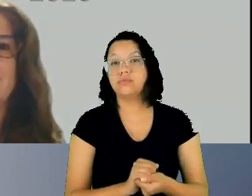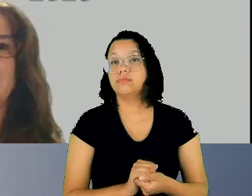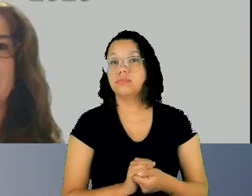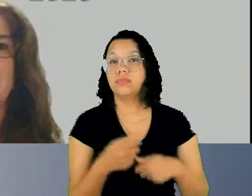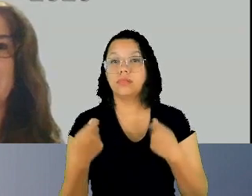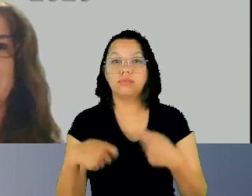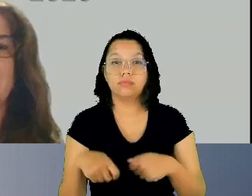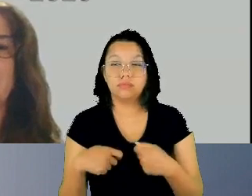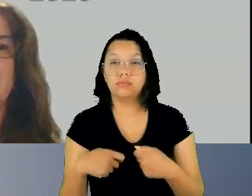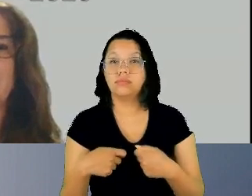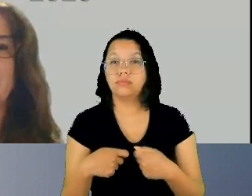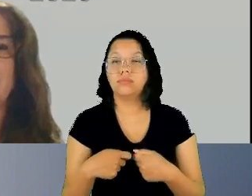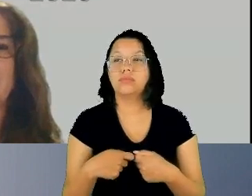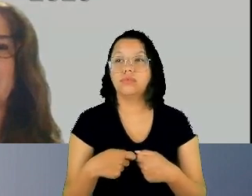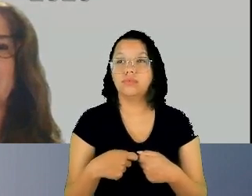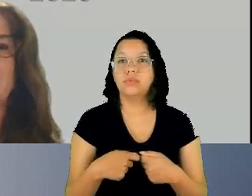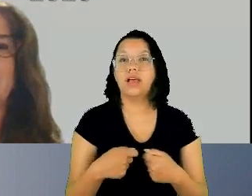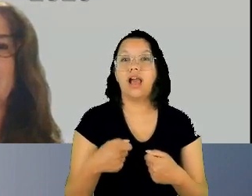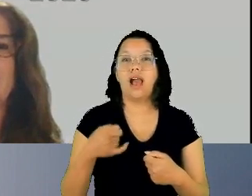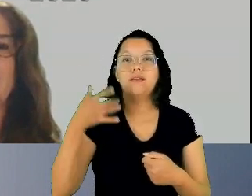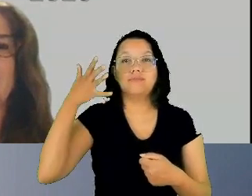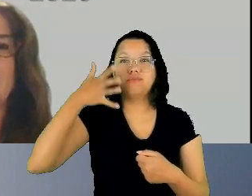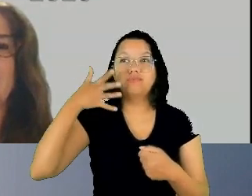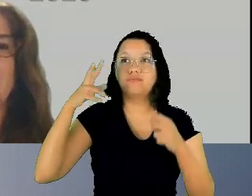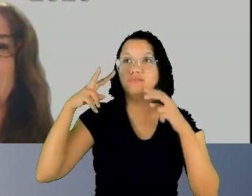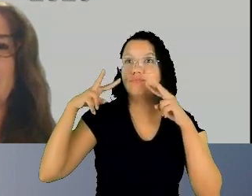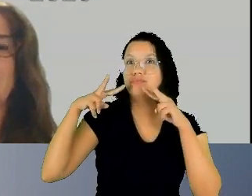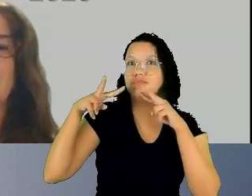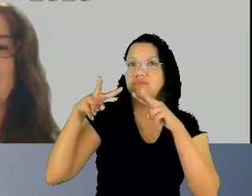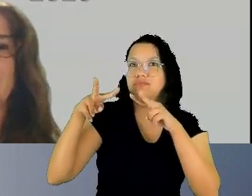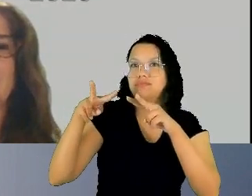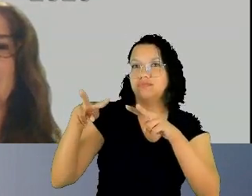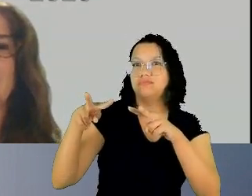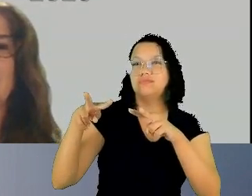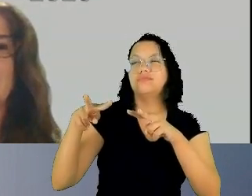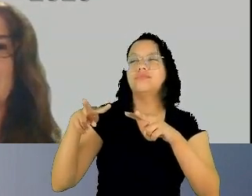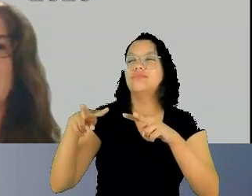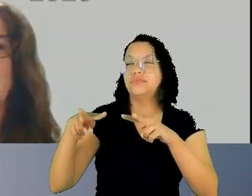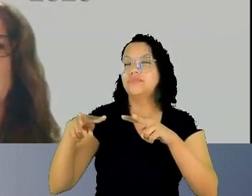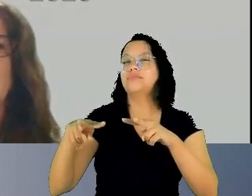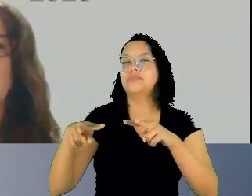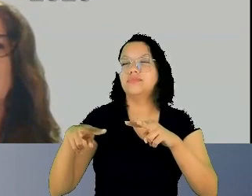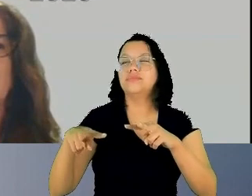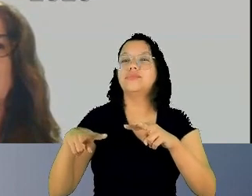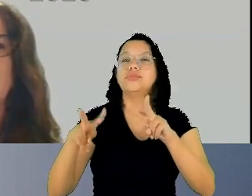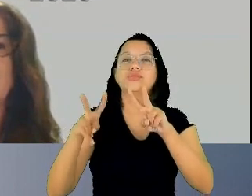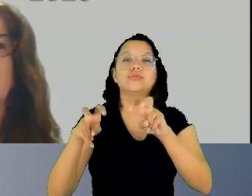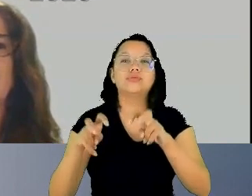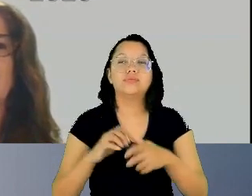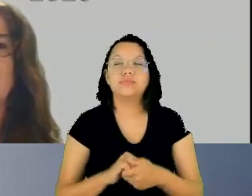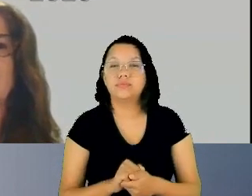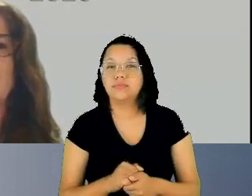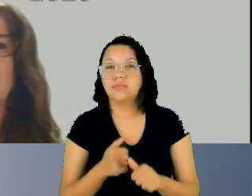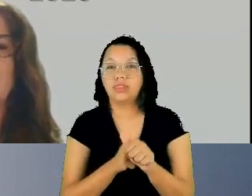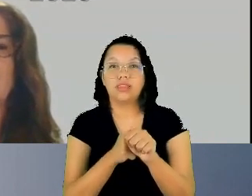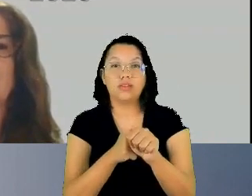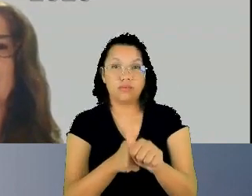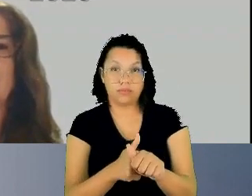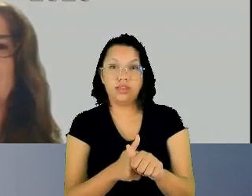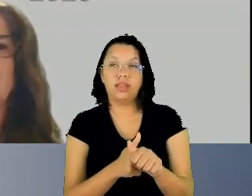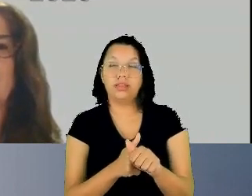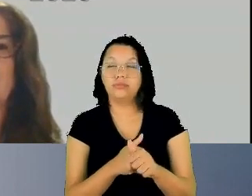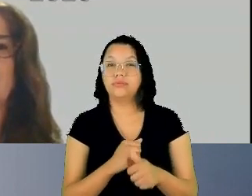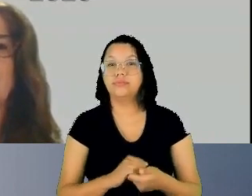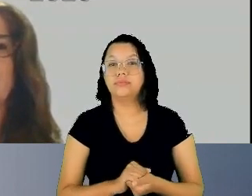federal Renata Lotufo sobre sobre o tema acompanhada das interlocutoras advogadas Dandara